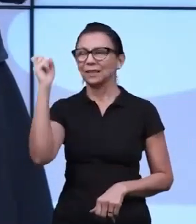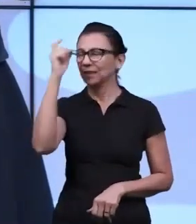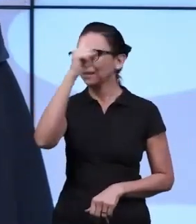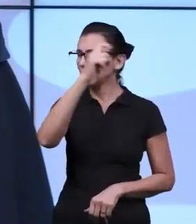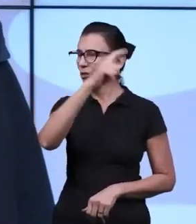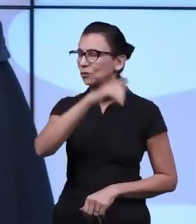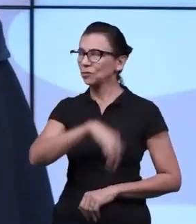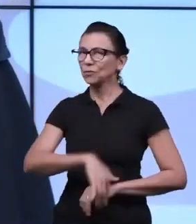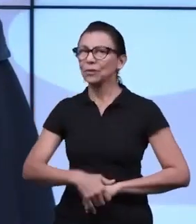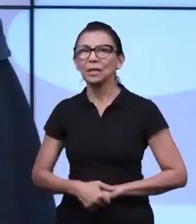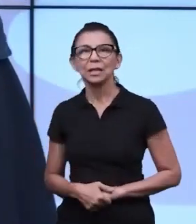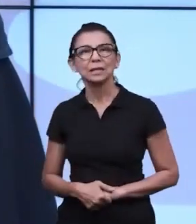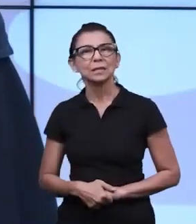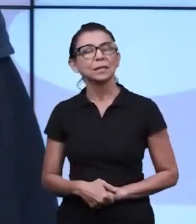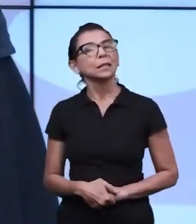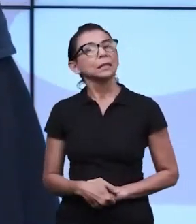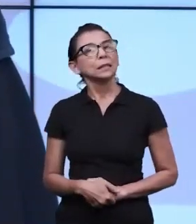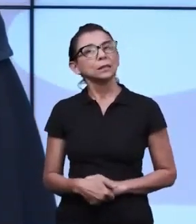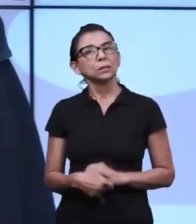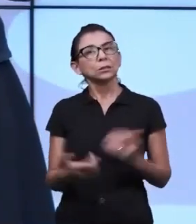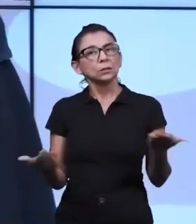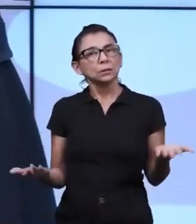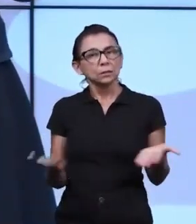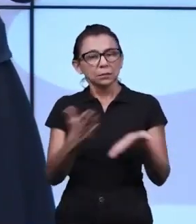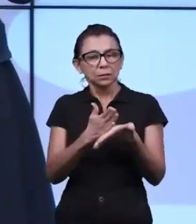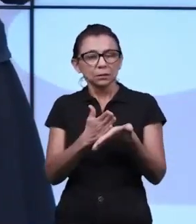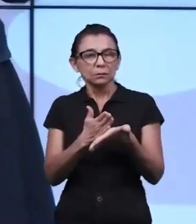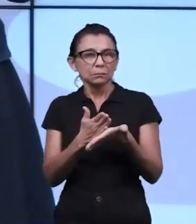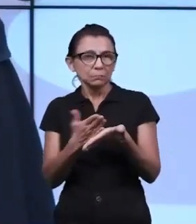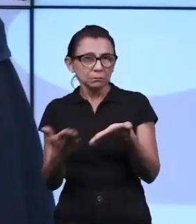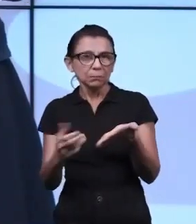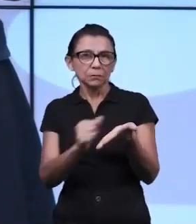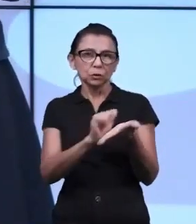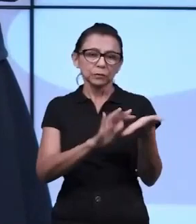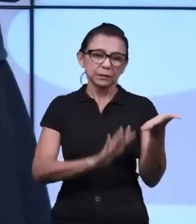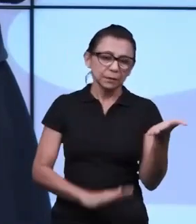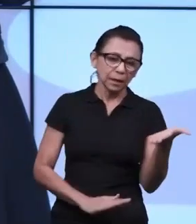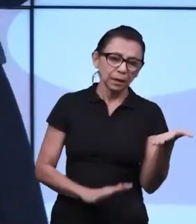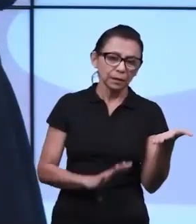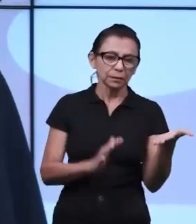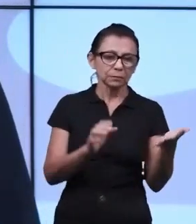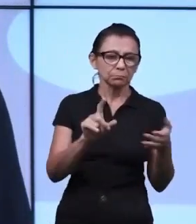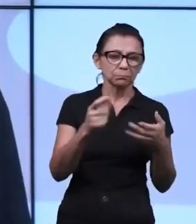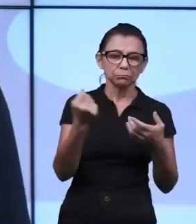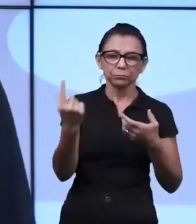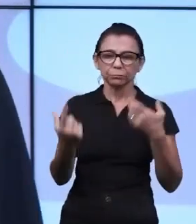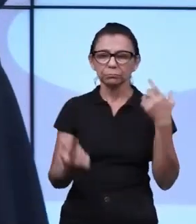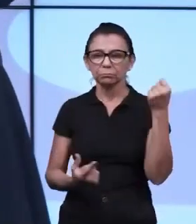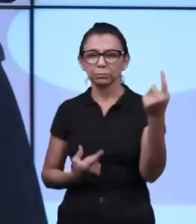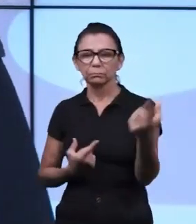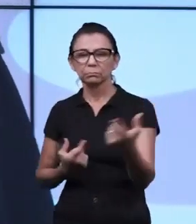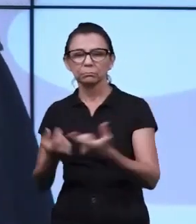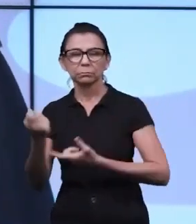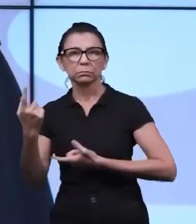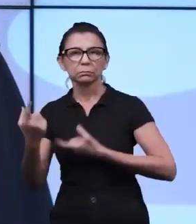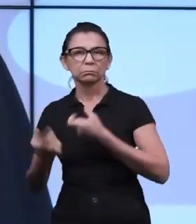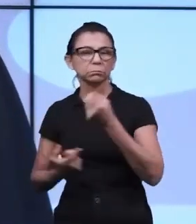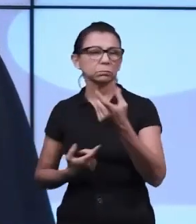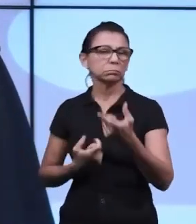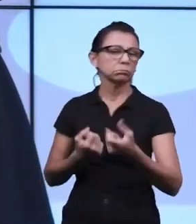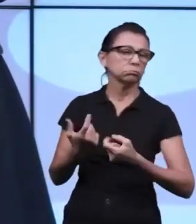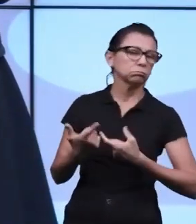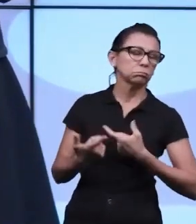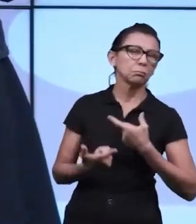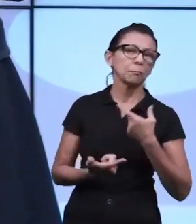criança. Então divida em tarefas mais curtas e você pode também dar alguns intervalos. Ela pode fazer algumas